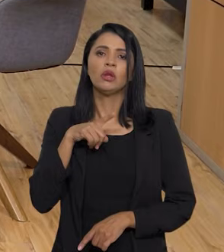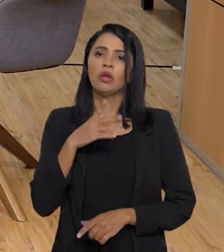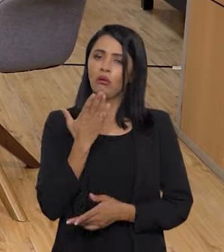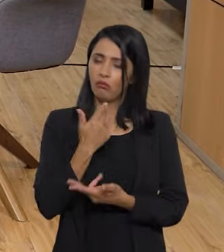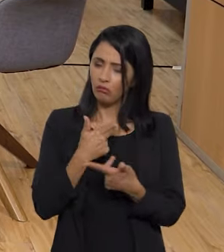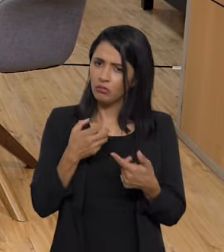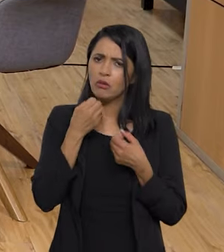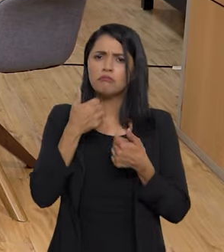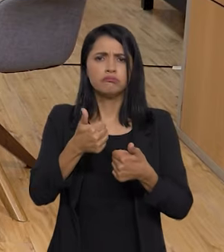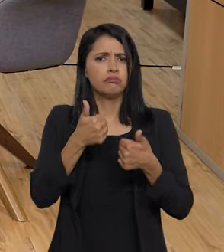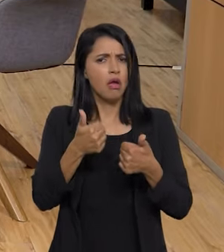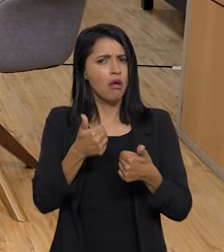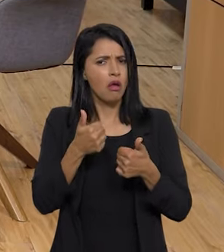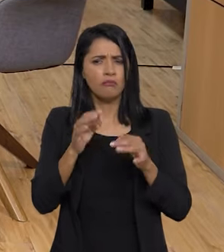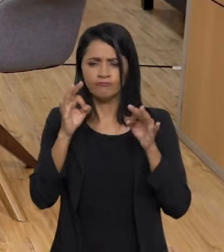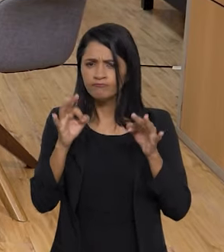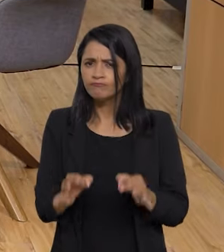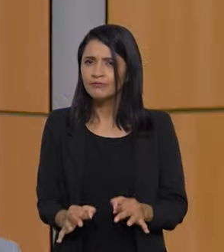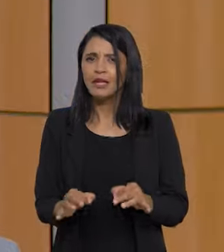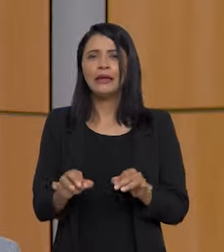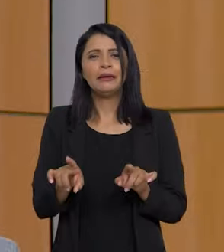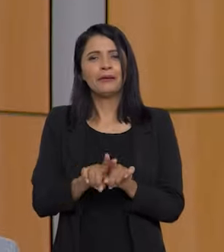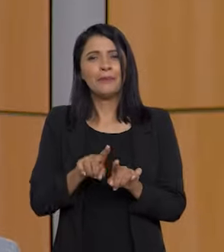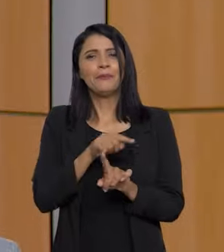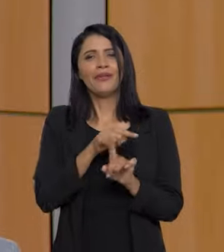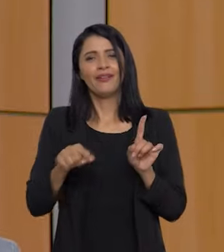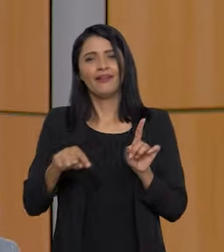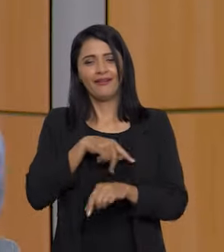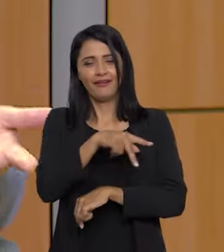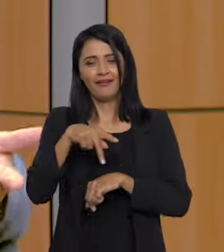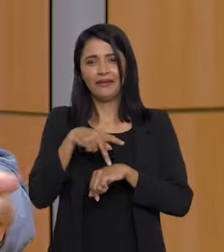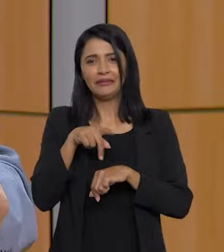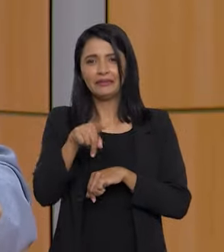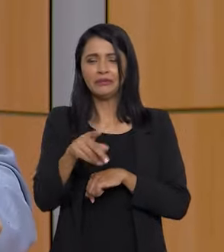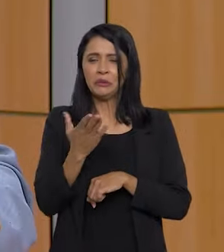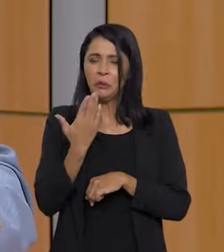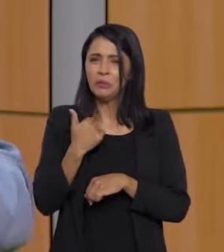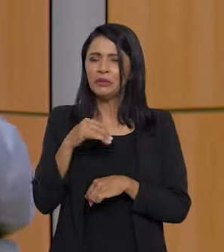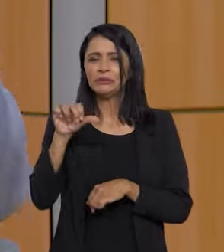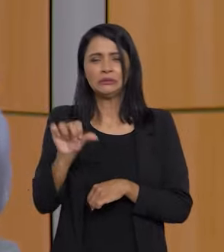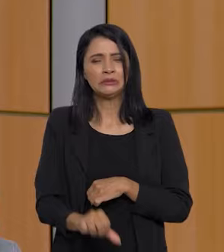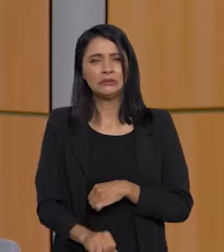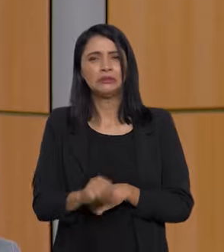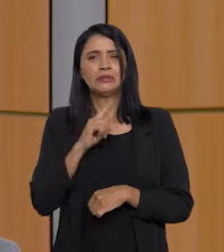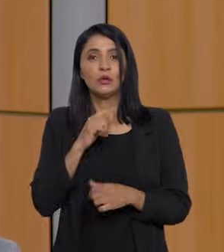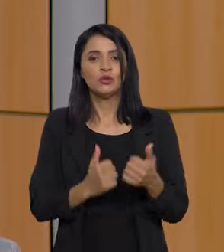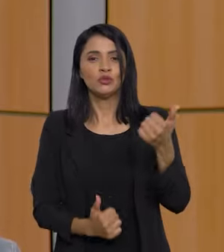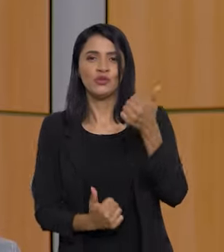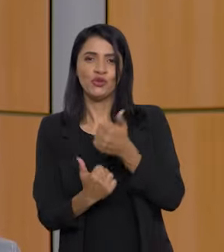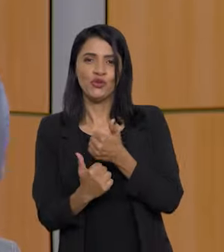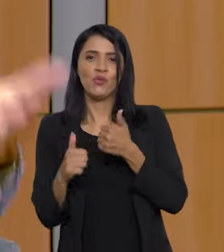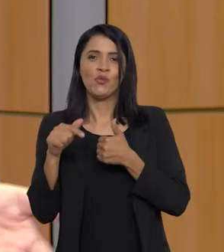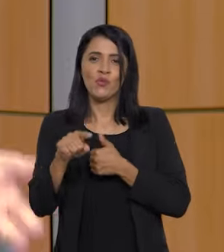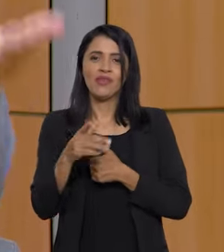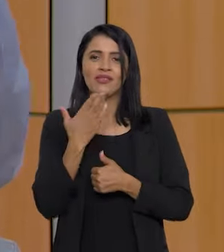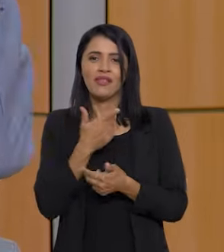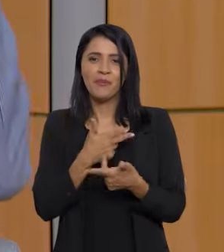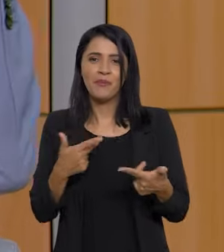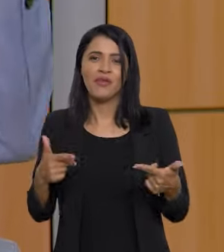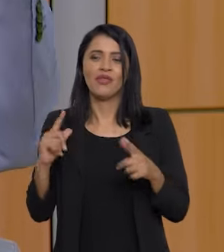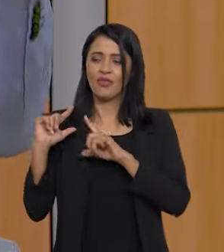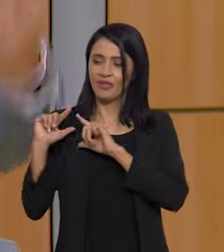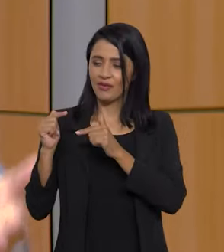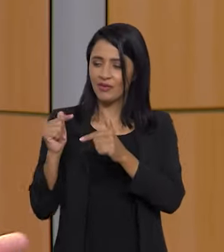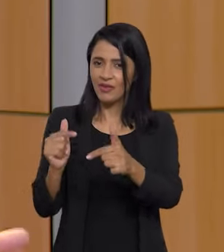bem, adequadamente. Mas também nós temos metade do país que passou a se alimentar mal. Substituir os alimentos tradicionais da